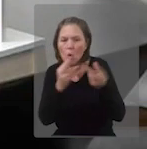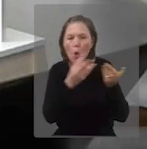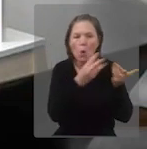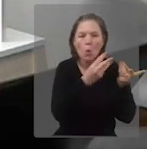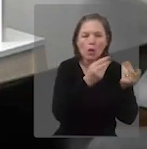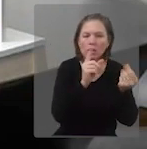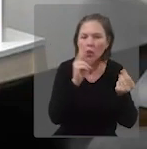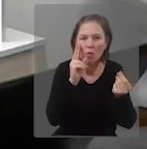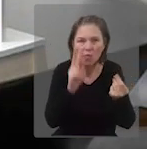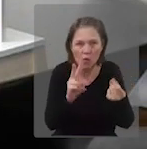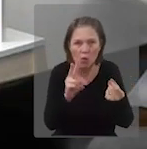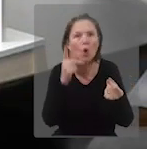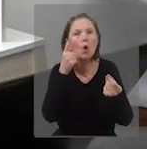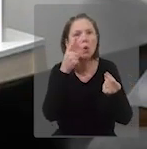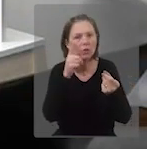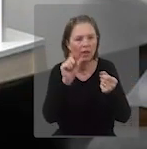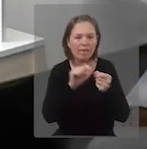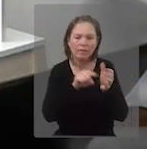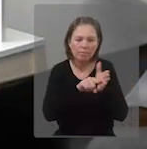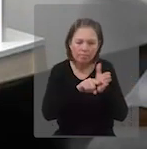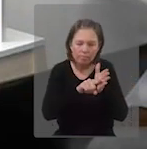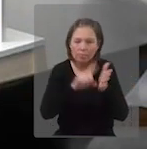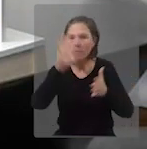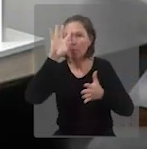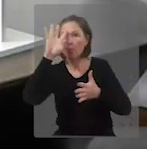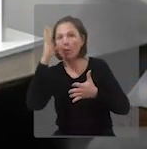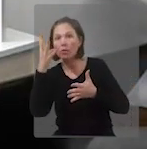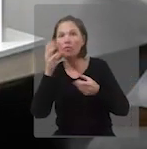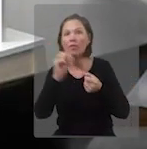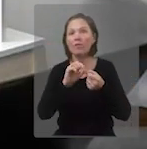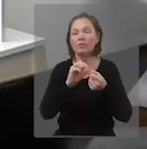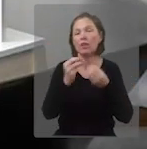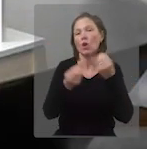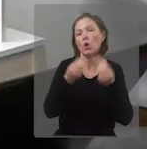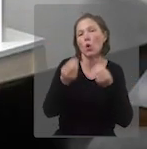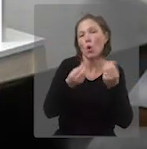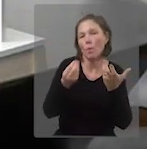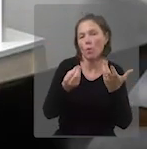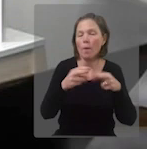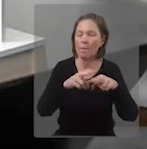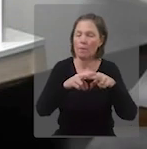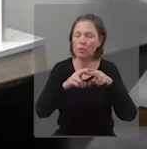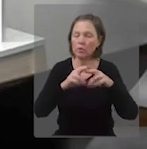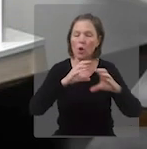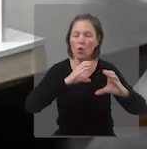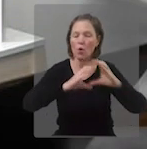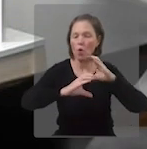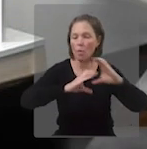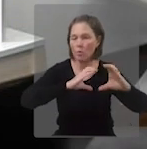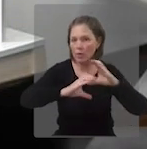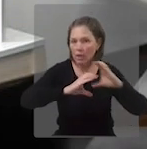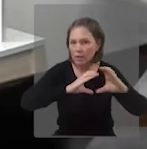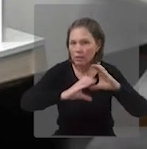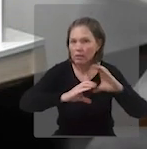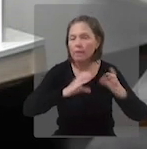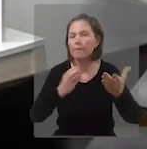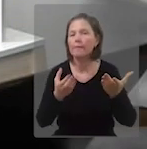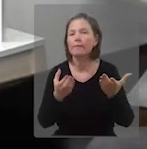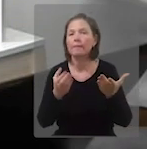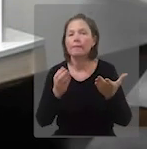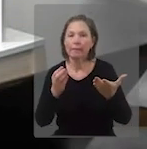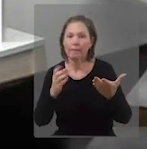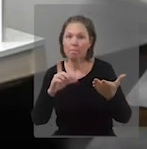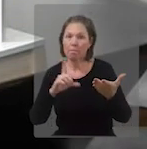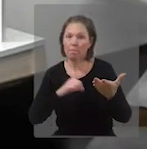você consegue gerar dados. E, a partir dos dados, você consegue tomar decisões melhores. Então, a comunicação agora também